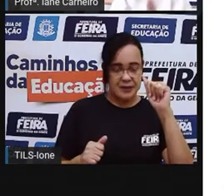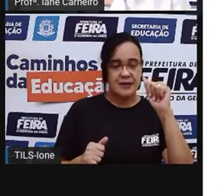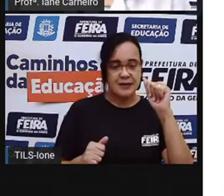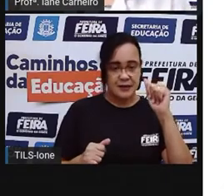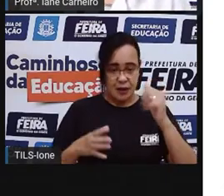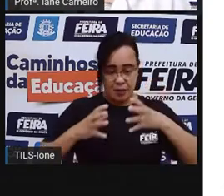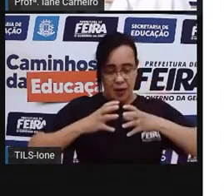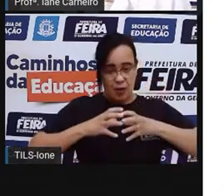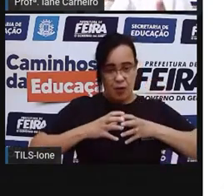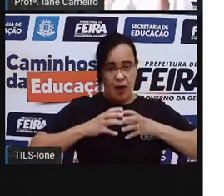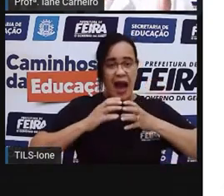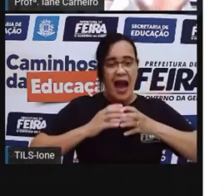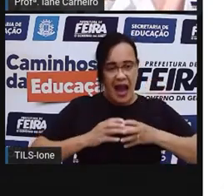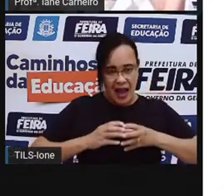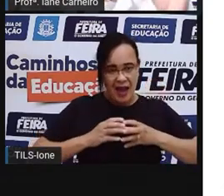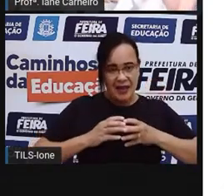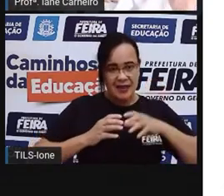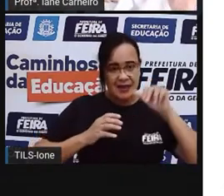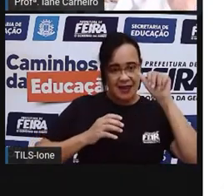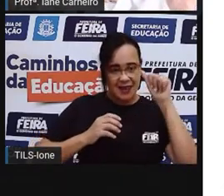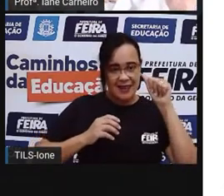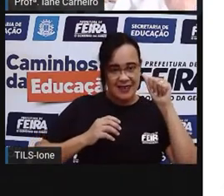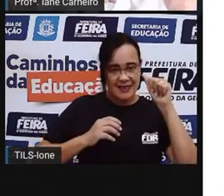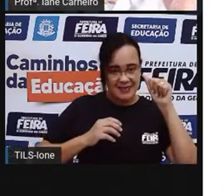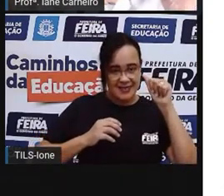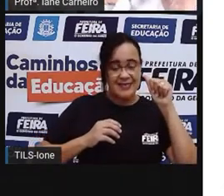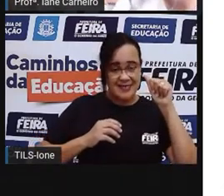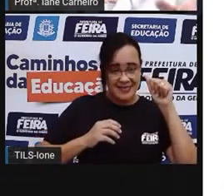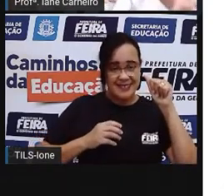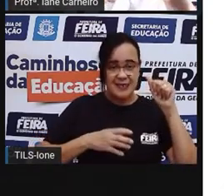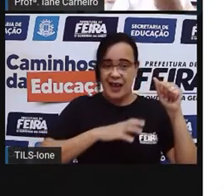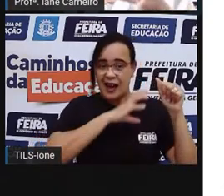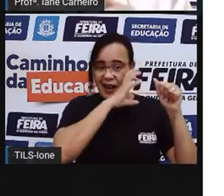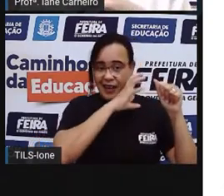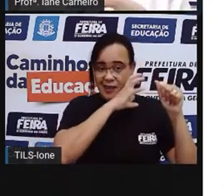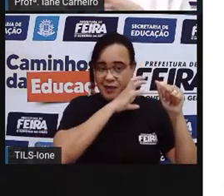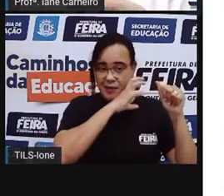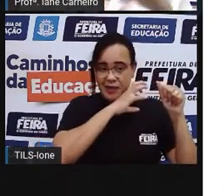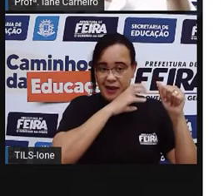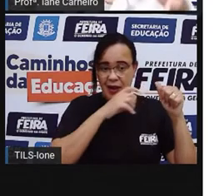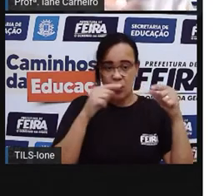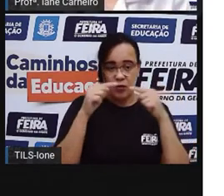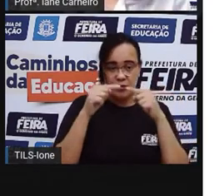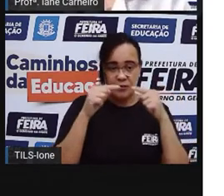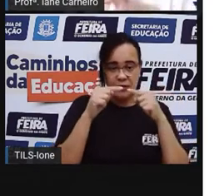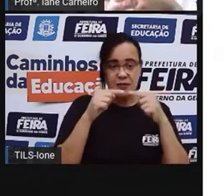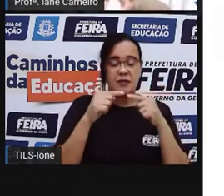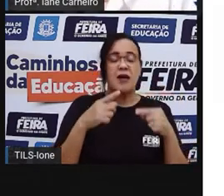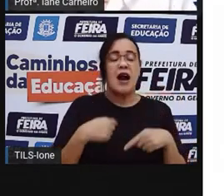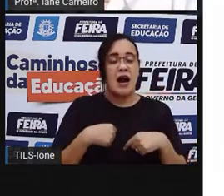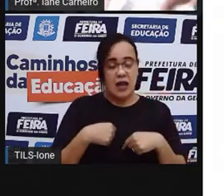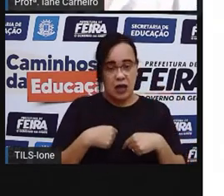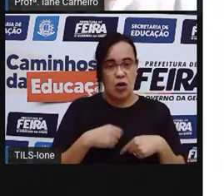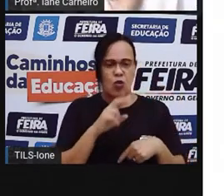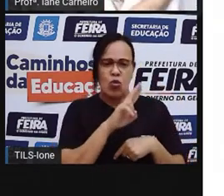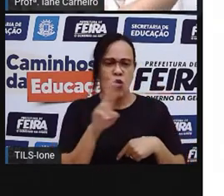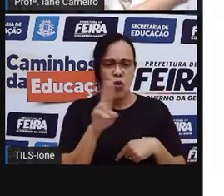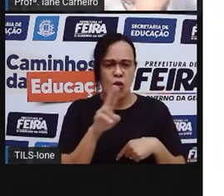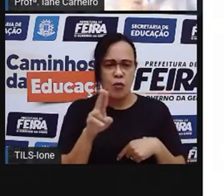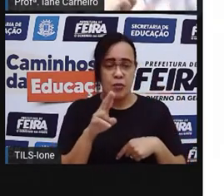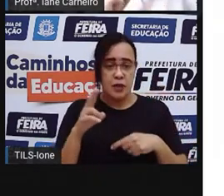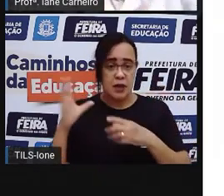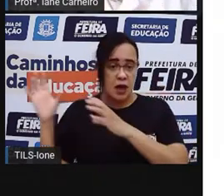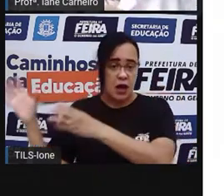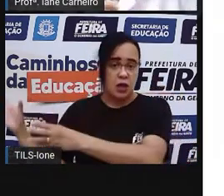pego a bola e falo. O nosso tema vai ser animal, tá? Aí, eu vou falar. Anta. Aí, eu vou, jogo pra